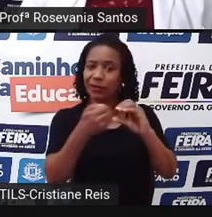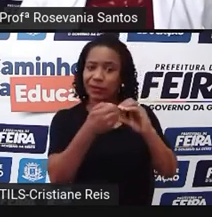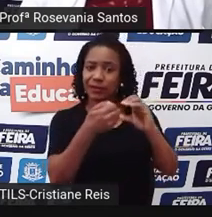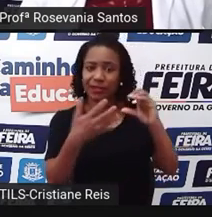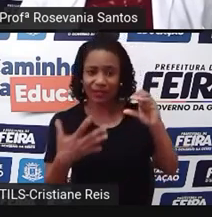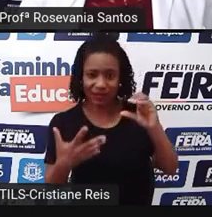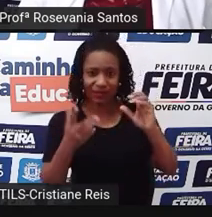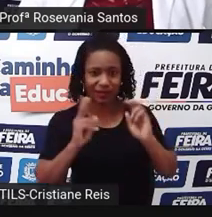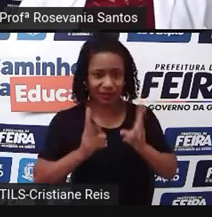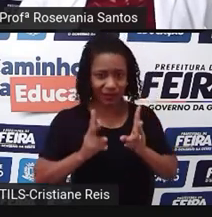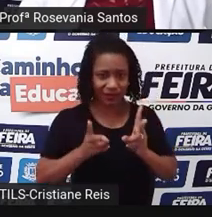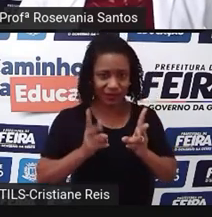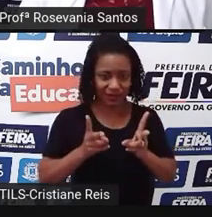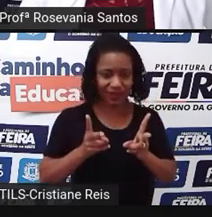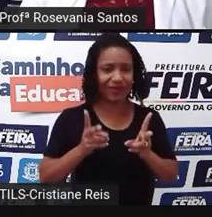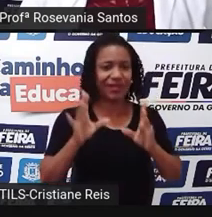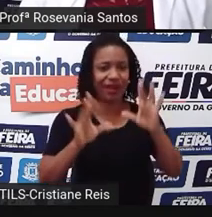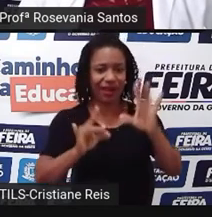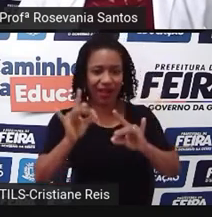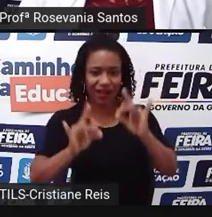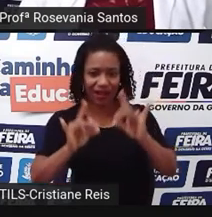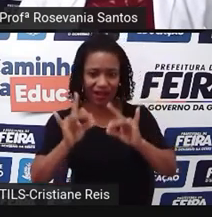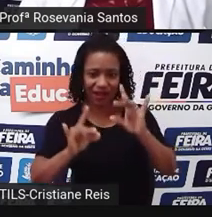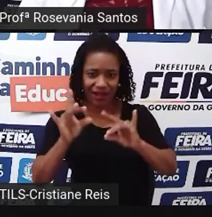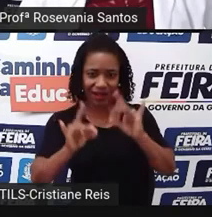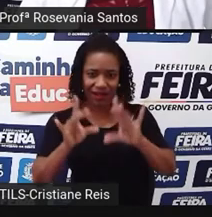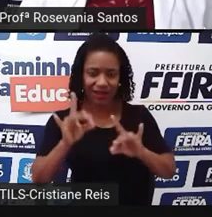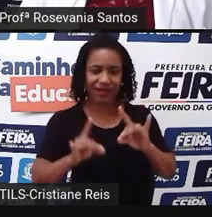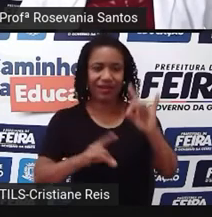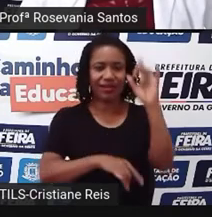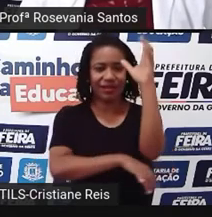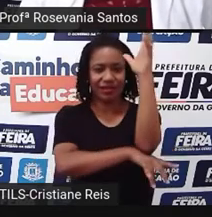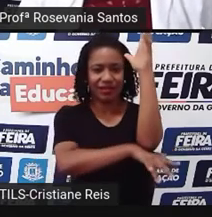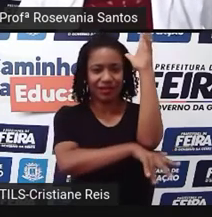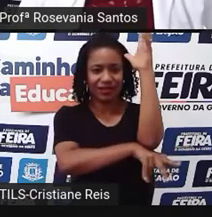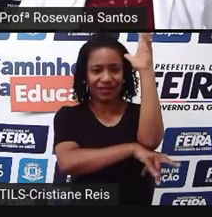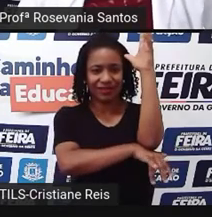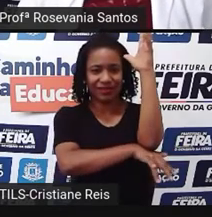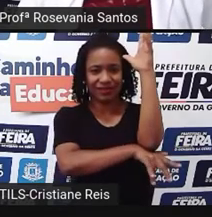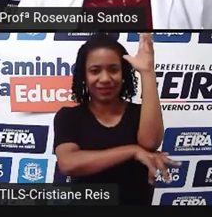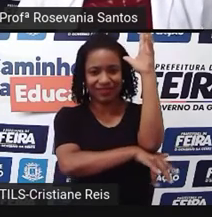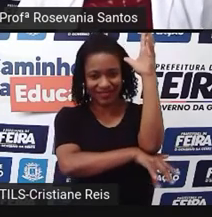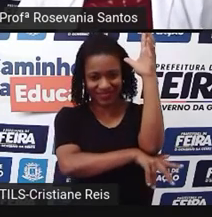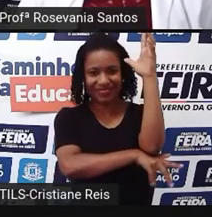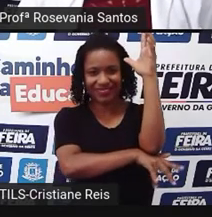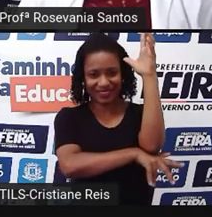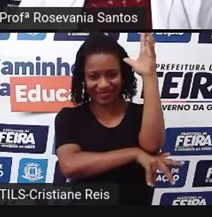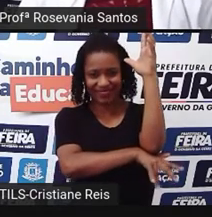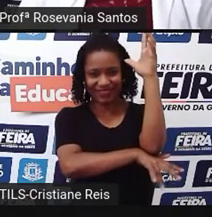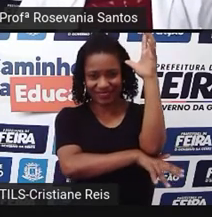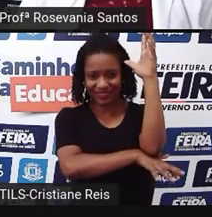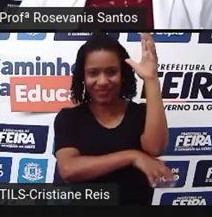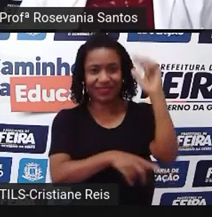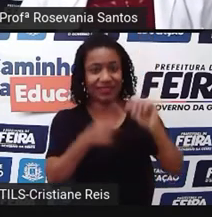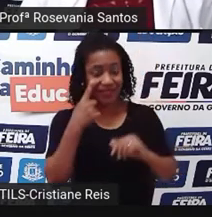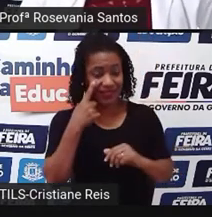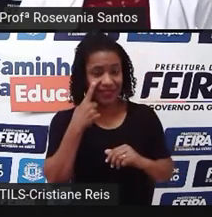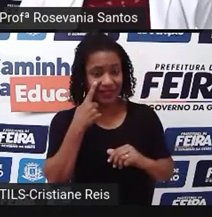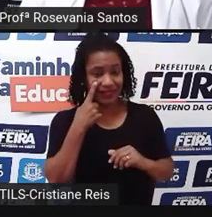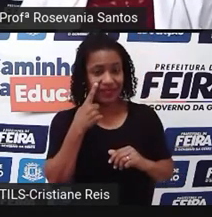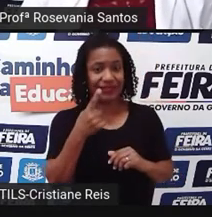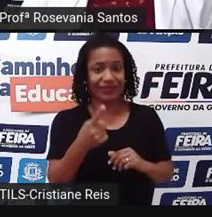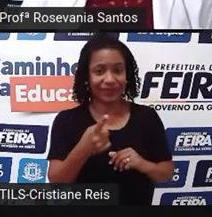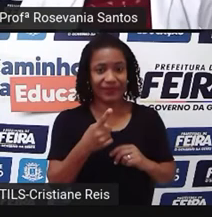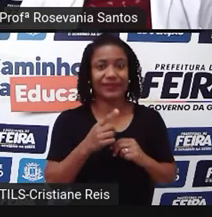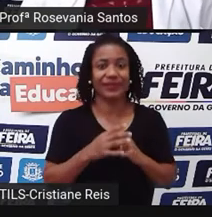áreas, assim, né, alagadiças, as raízes suspensas, né. Então, muitos confundem, né, o